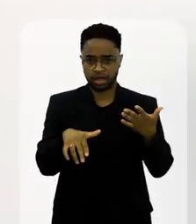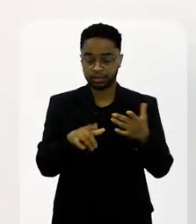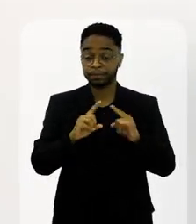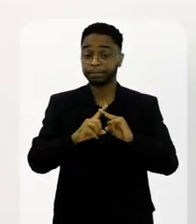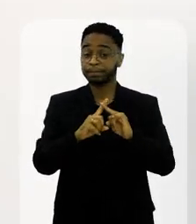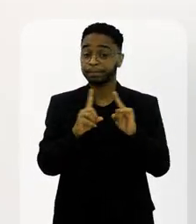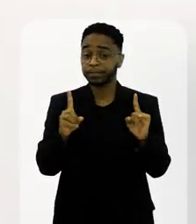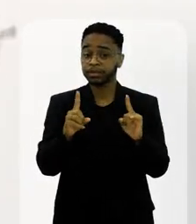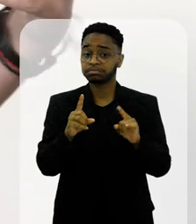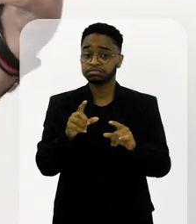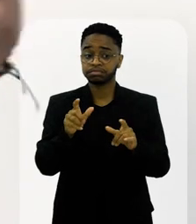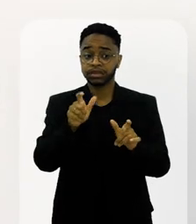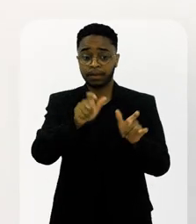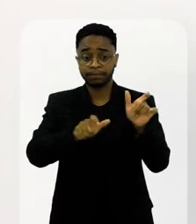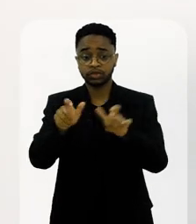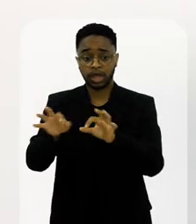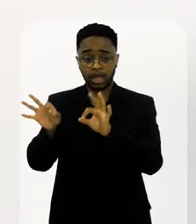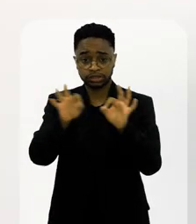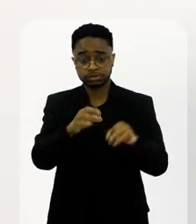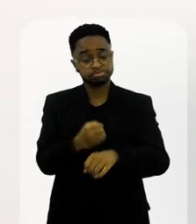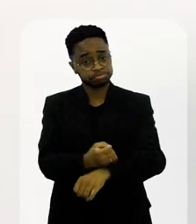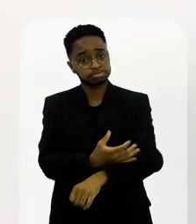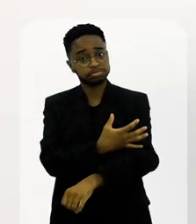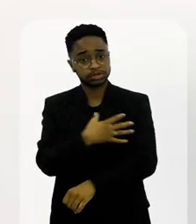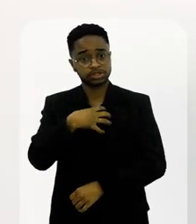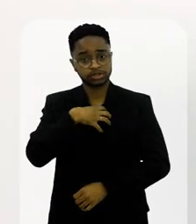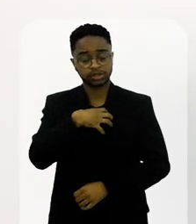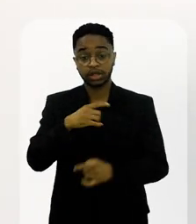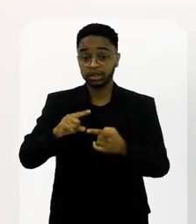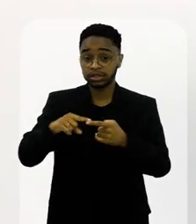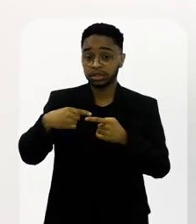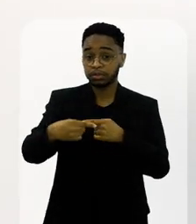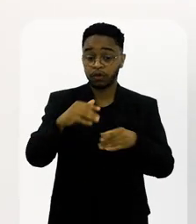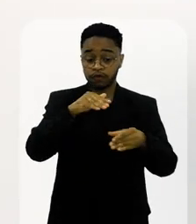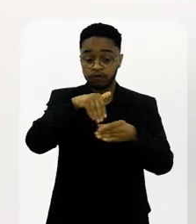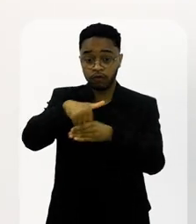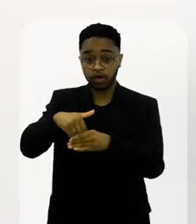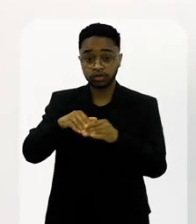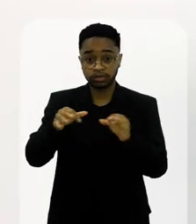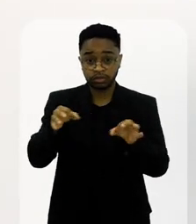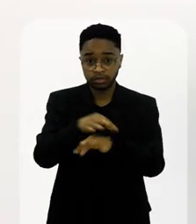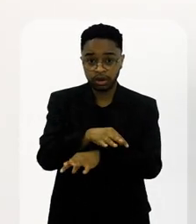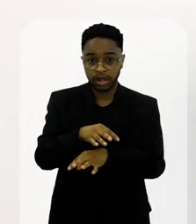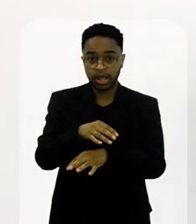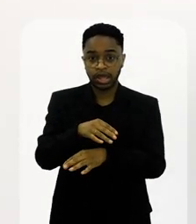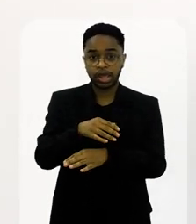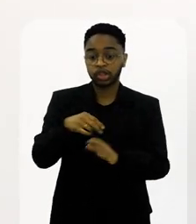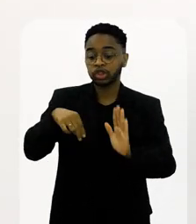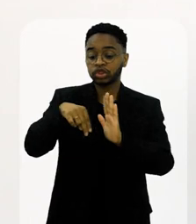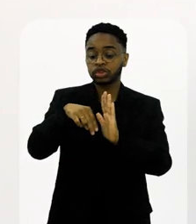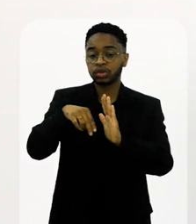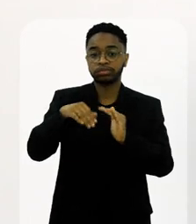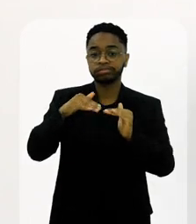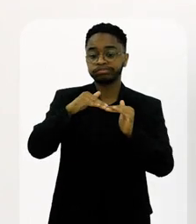E tal. Mas foi muito emocionante aquele desfile. Quando termina a apuração, o Império ficou em nono lugar.